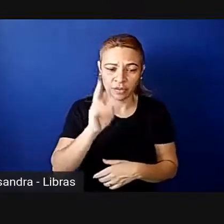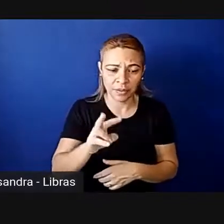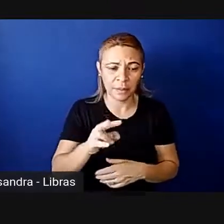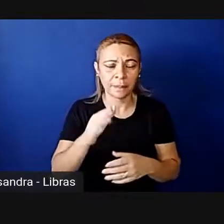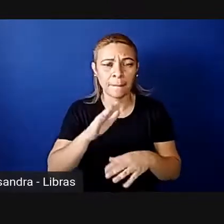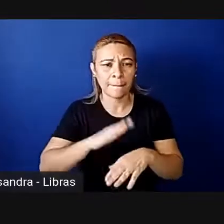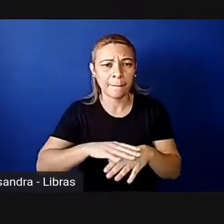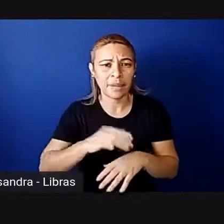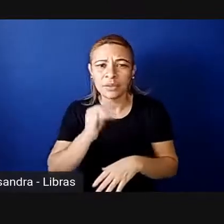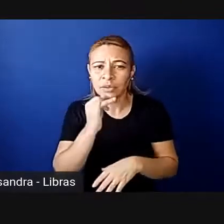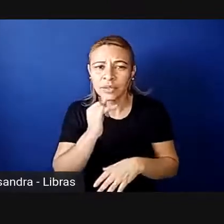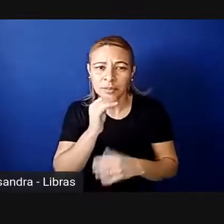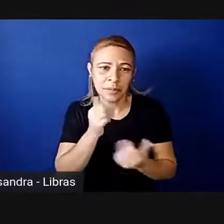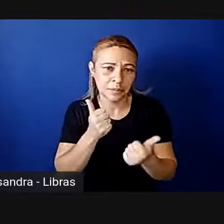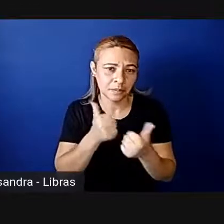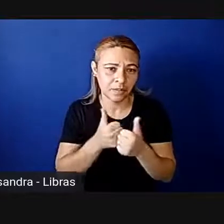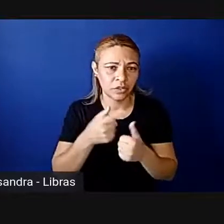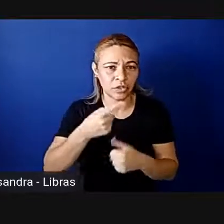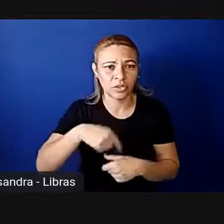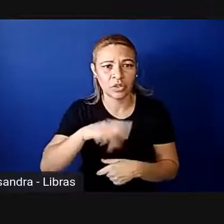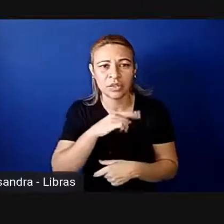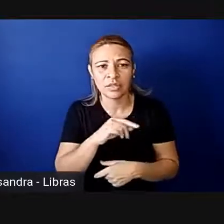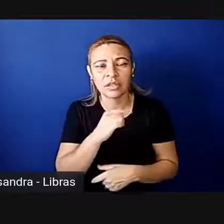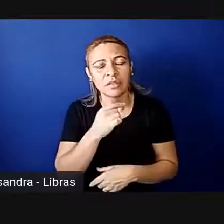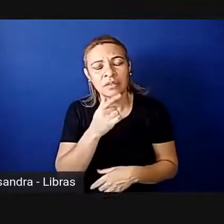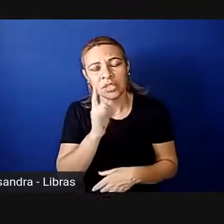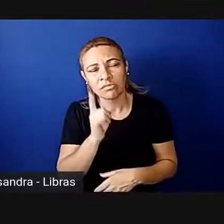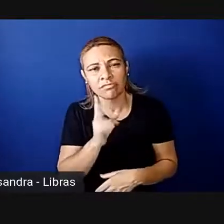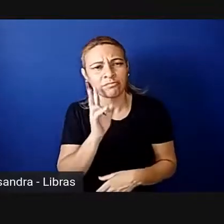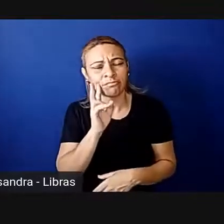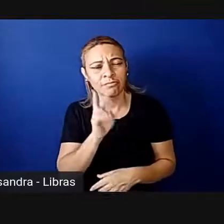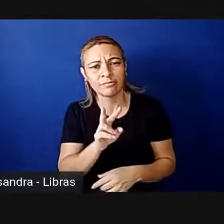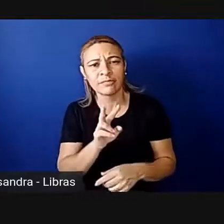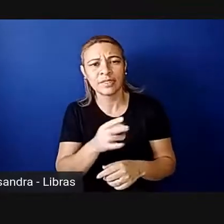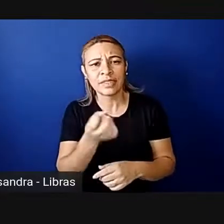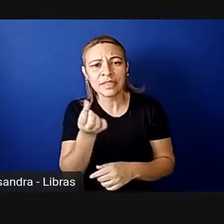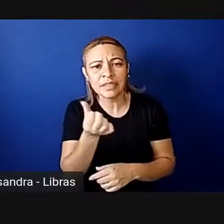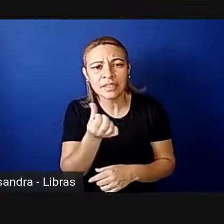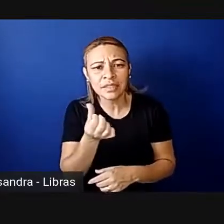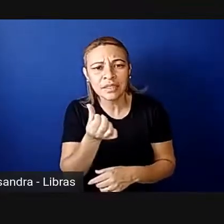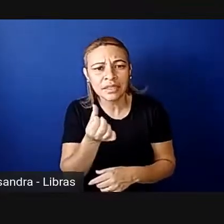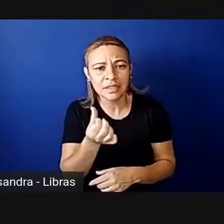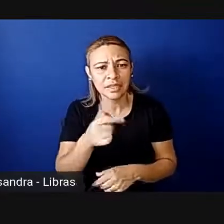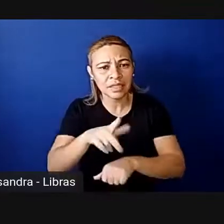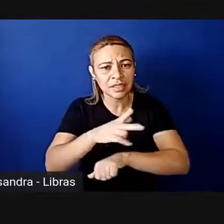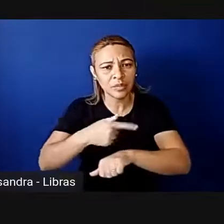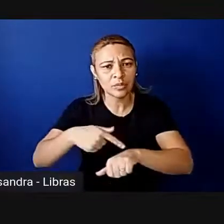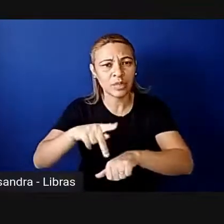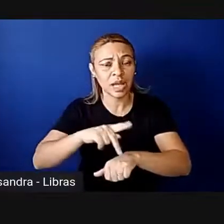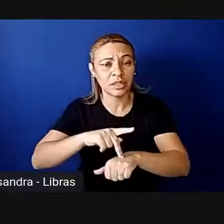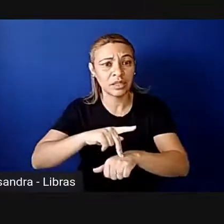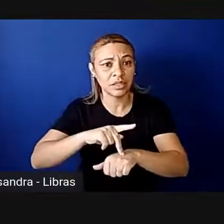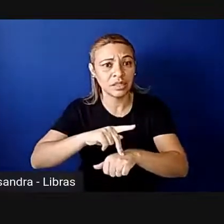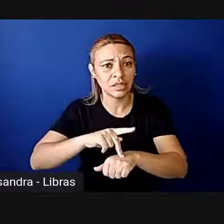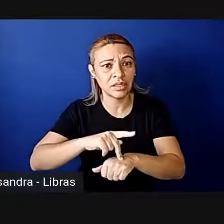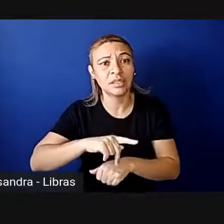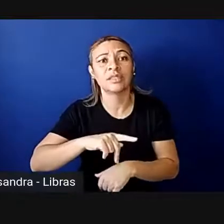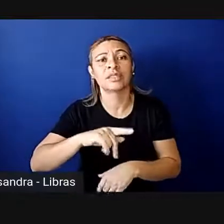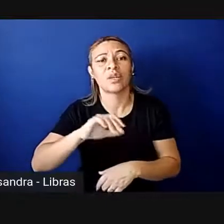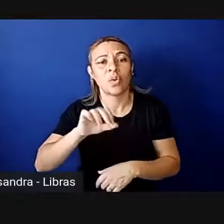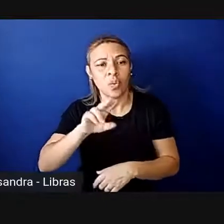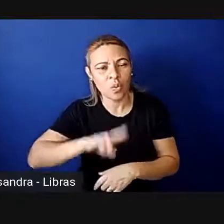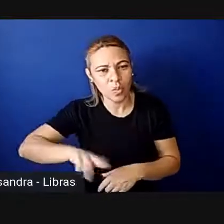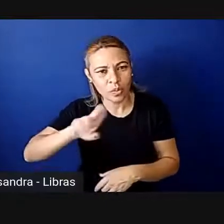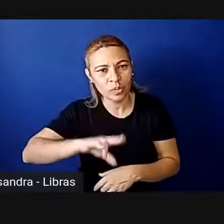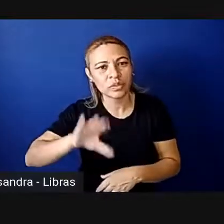perto de nós, né, você vai ter que 16 países na América Latina hoje usam cotas, né,